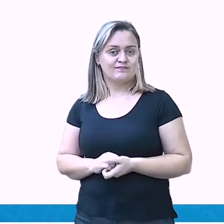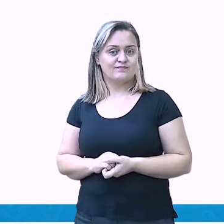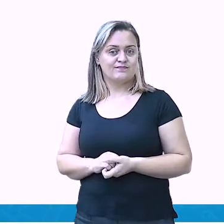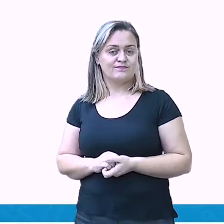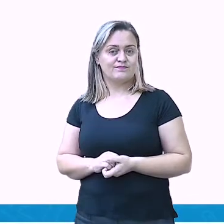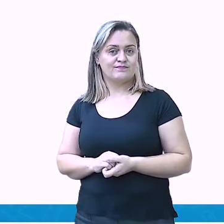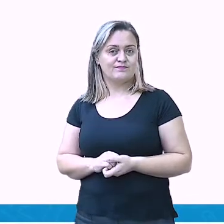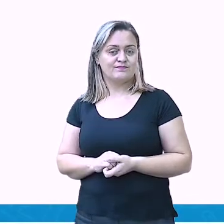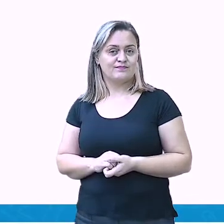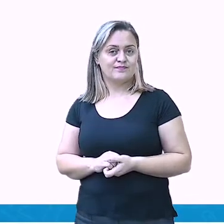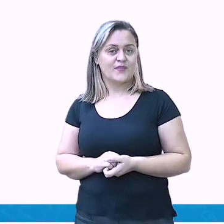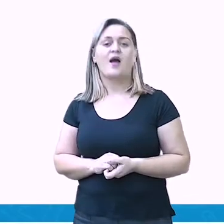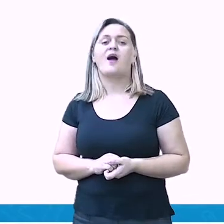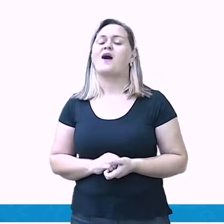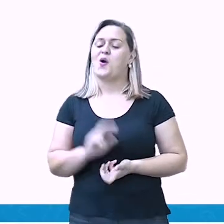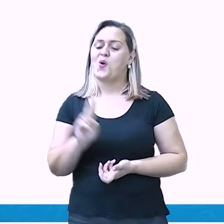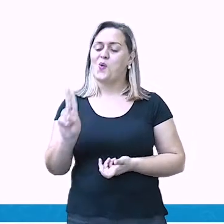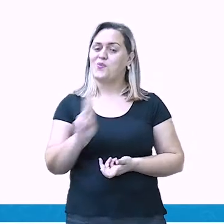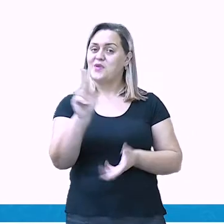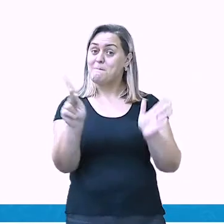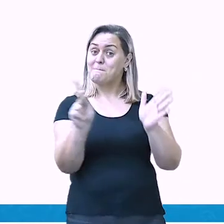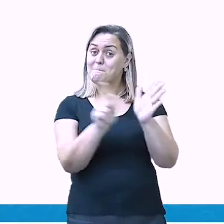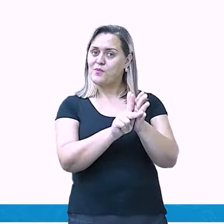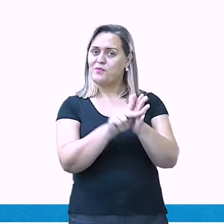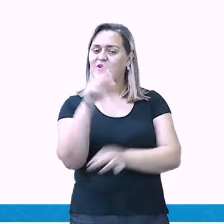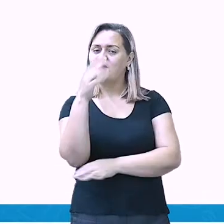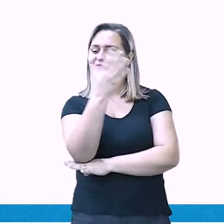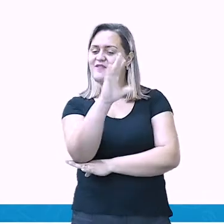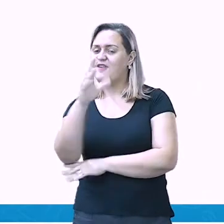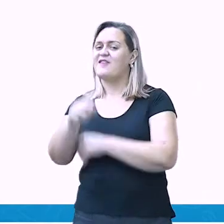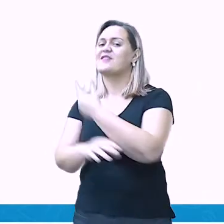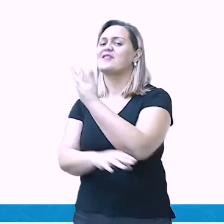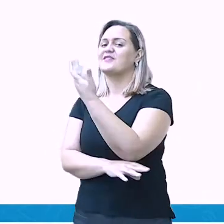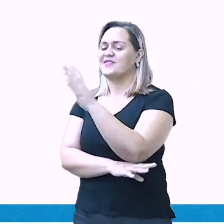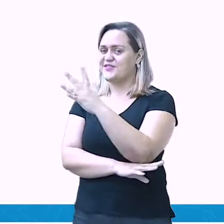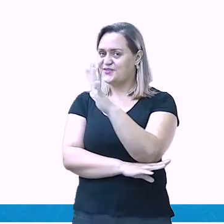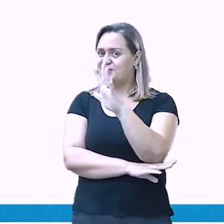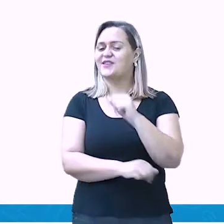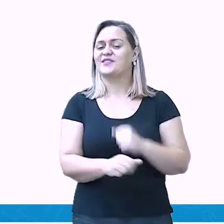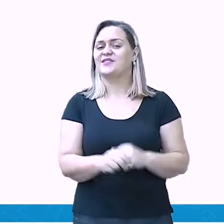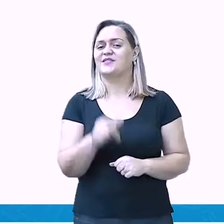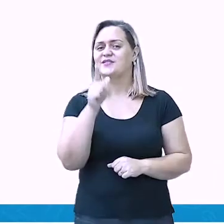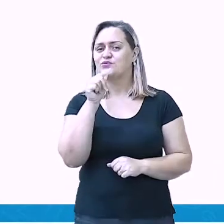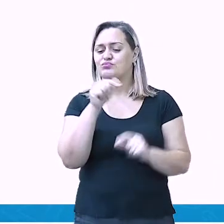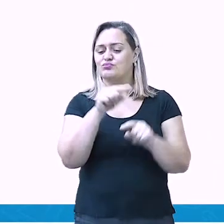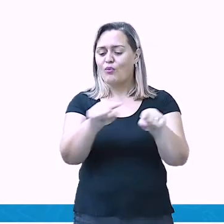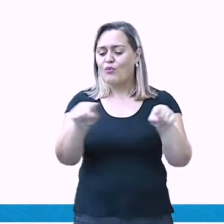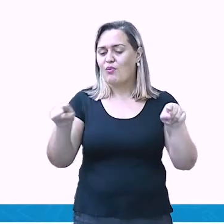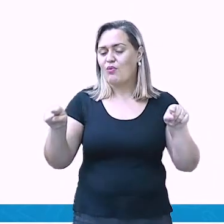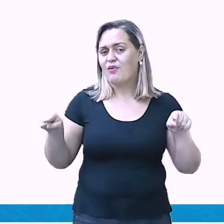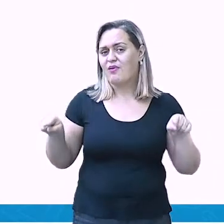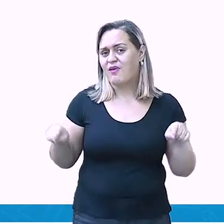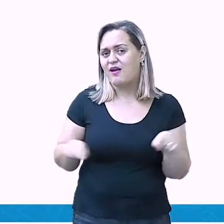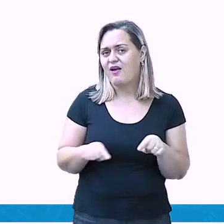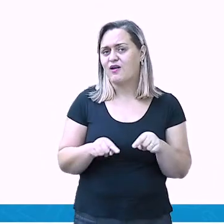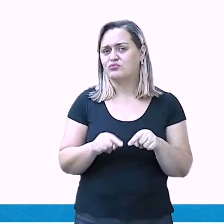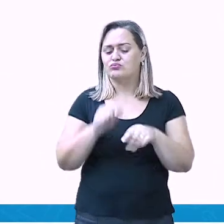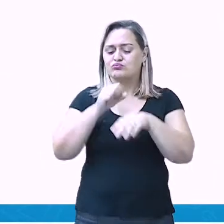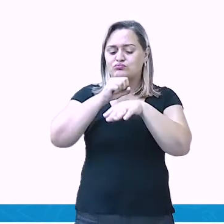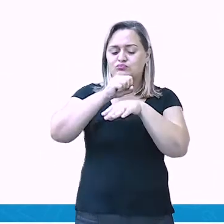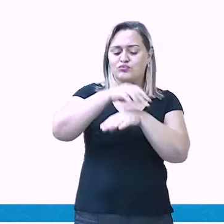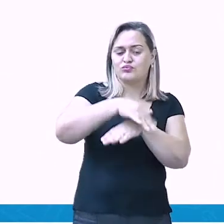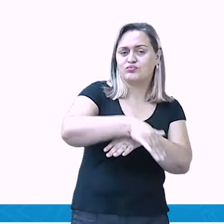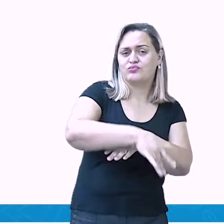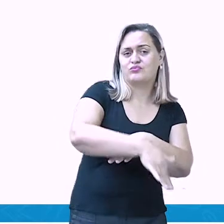da própria natureza para se divertir. Nos lagos, caixoeiras, elas montam